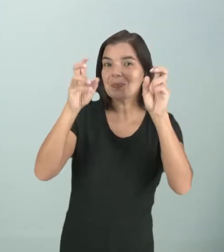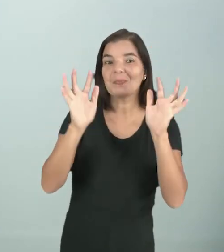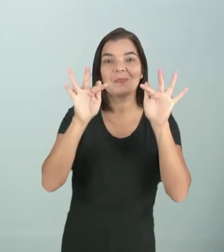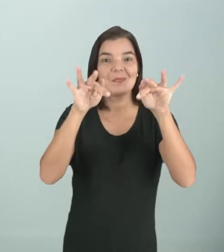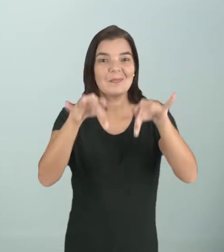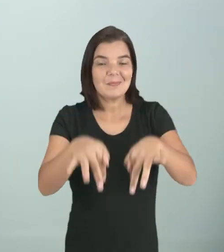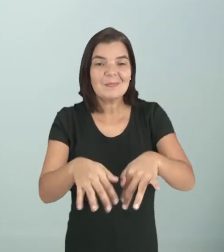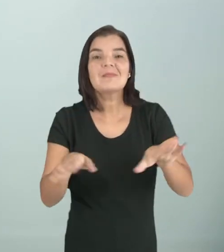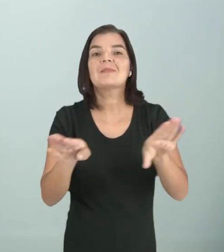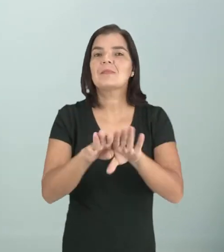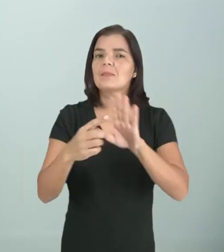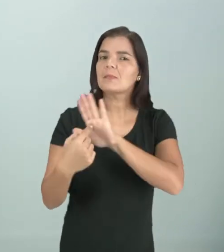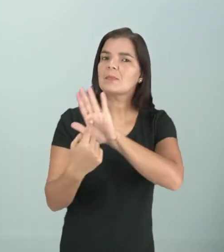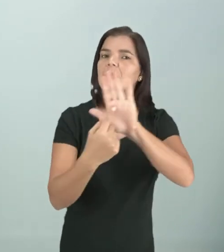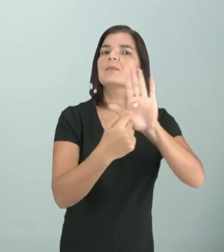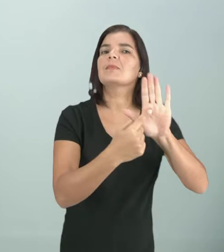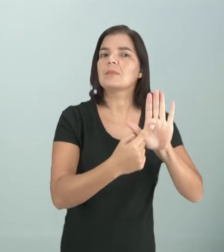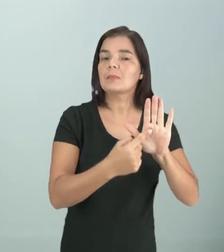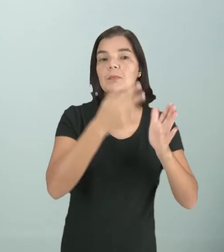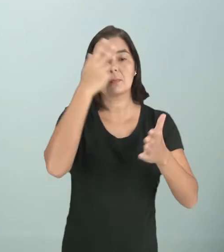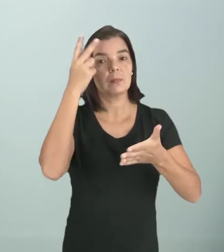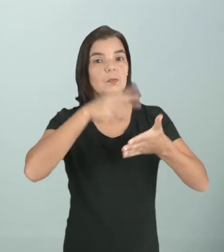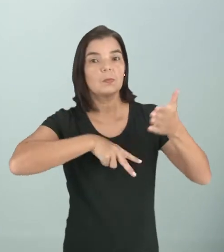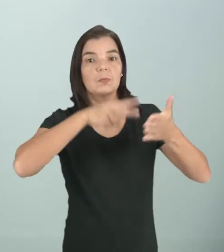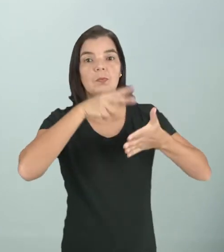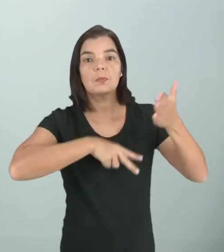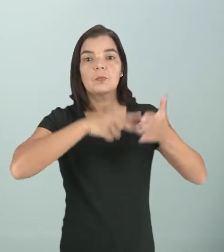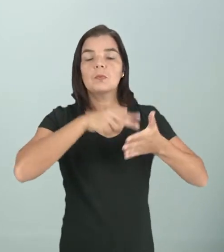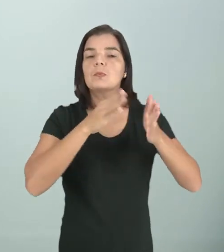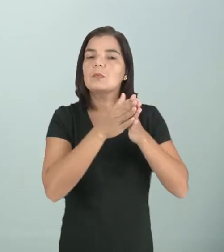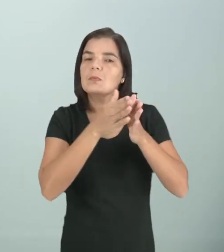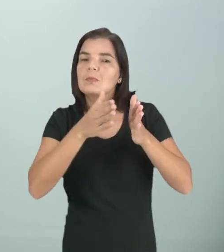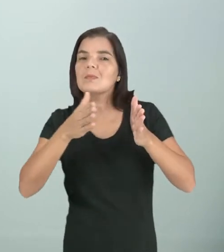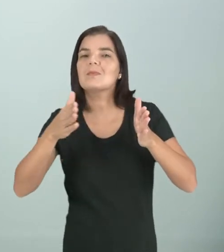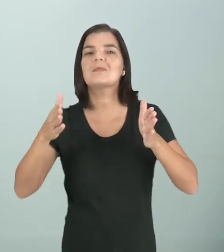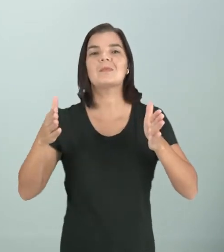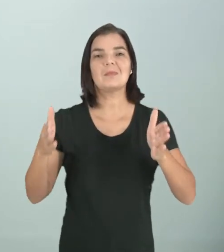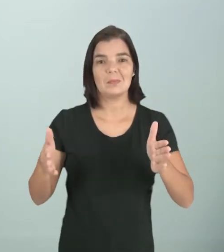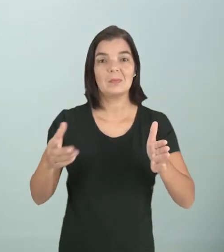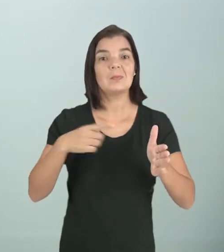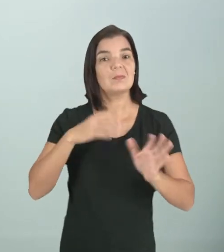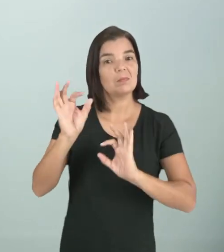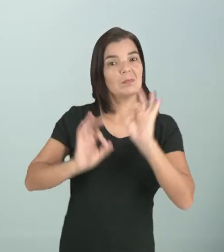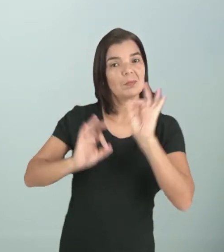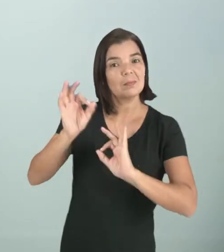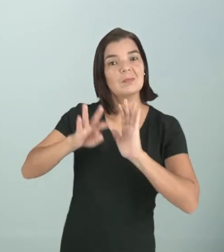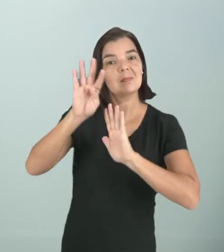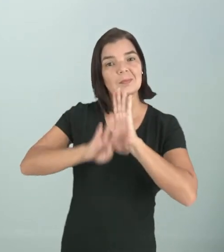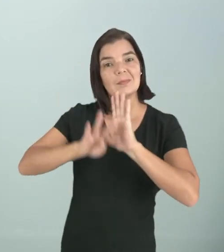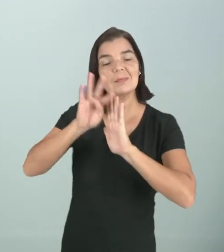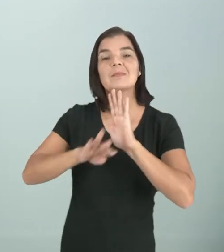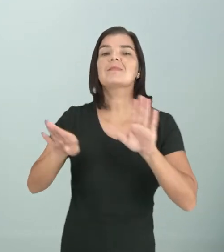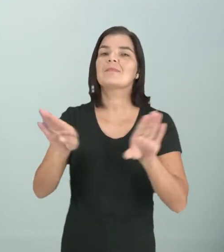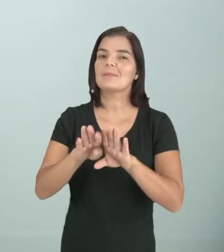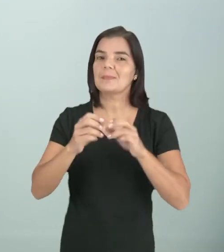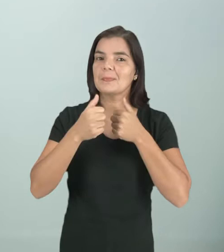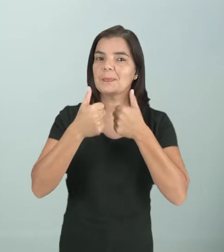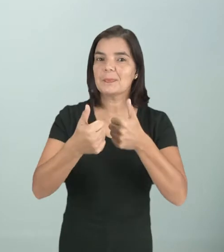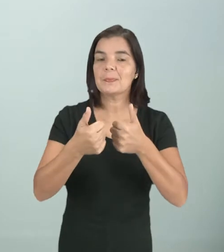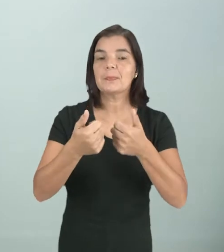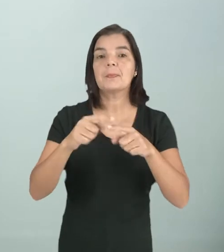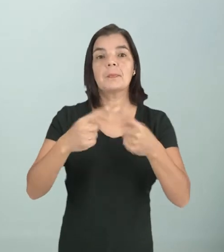finalidade final, para mostrar aí para o leitor o percurso que você fez na progressão textual, tá bom?